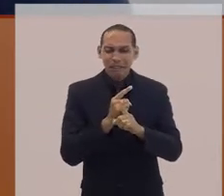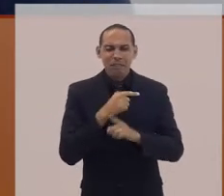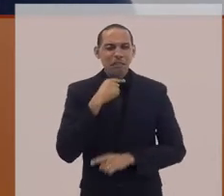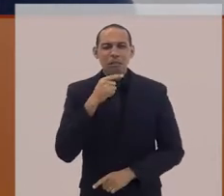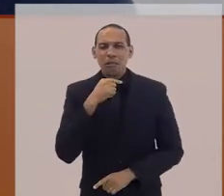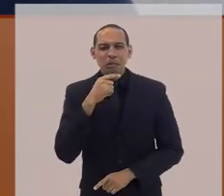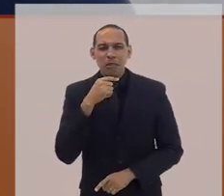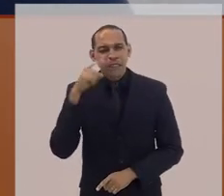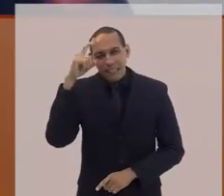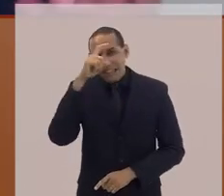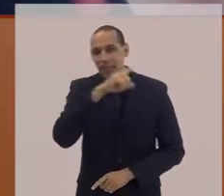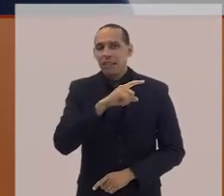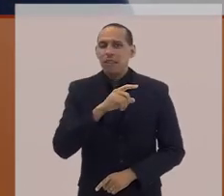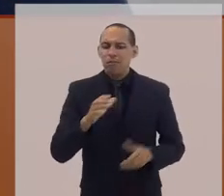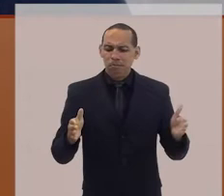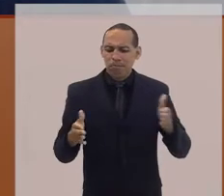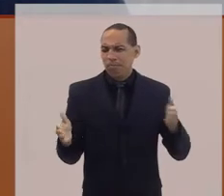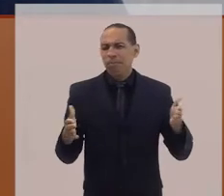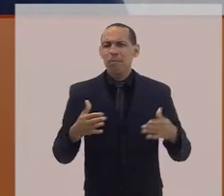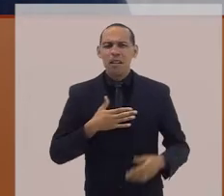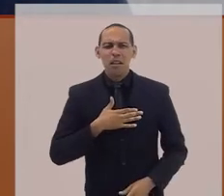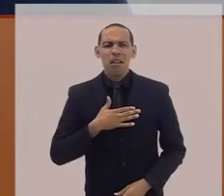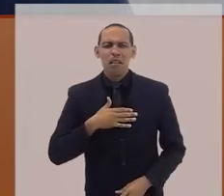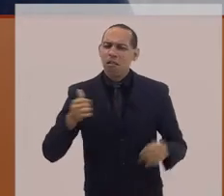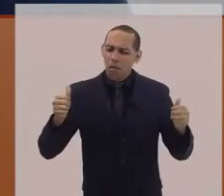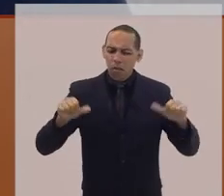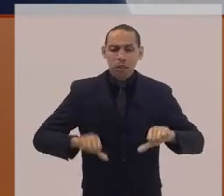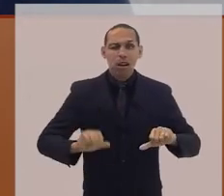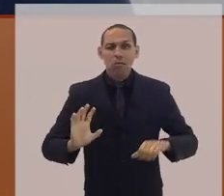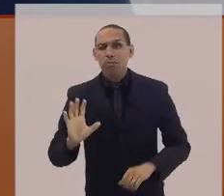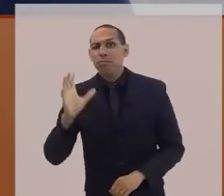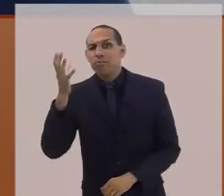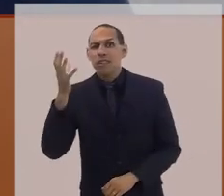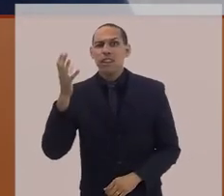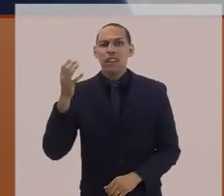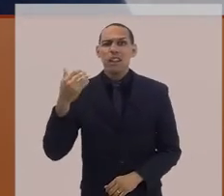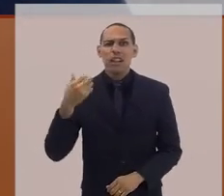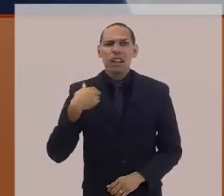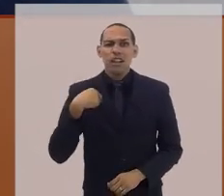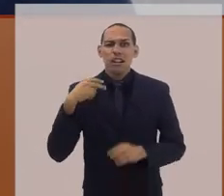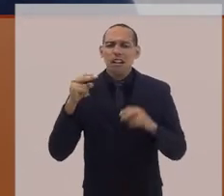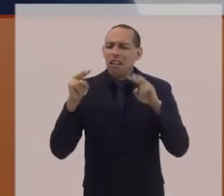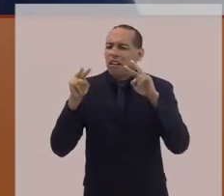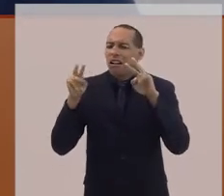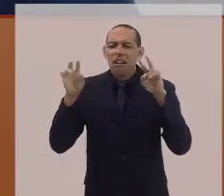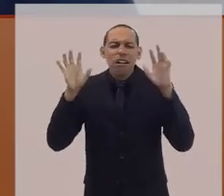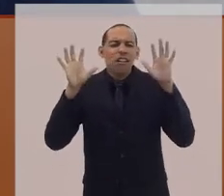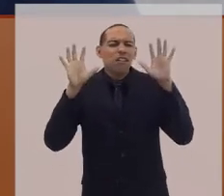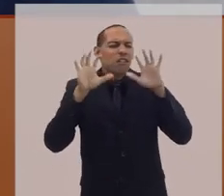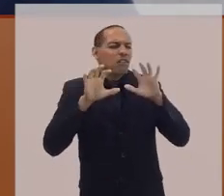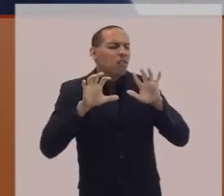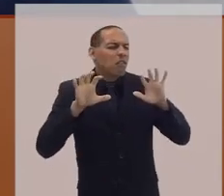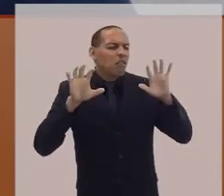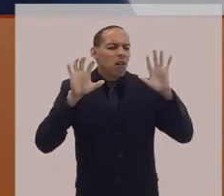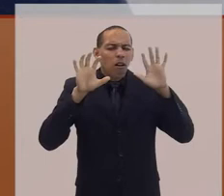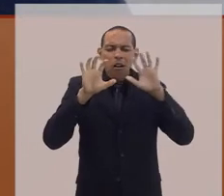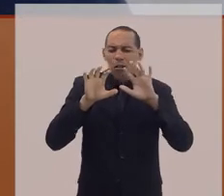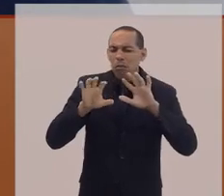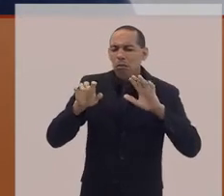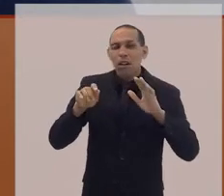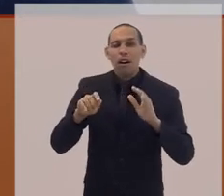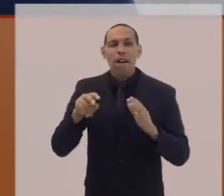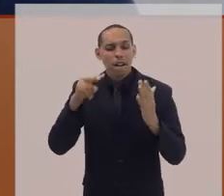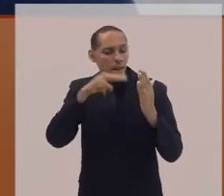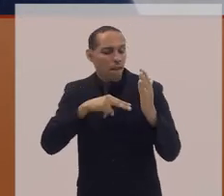eu comecei a enxergar muito menos, não lia, não escrevia, não reconhecia mais direito as pessoas, não